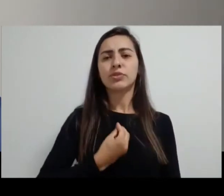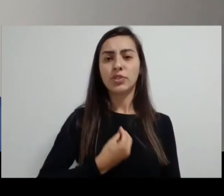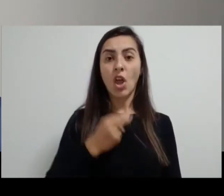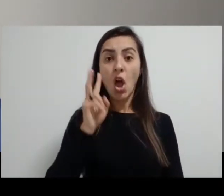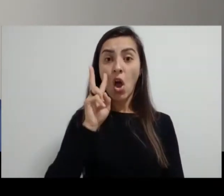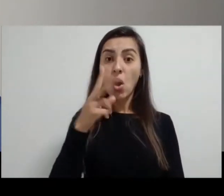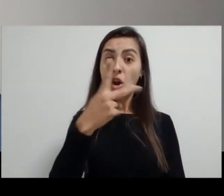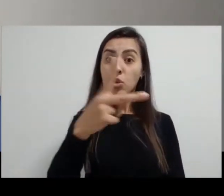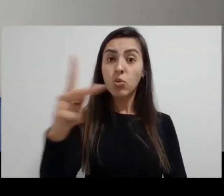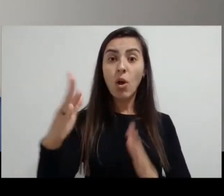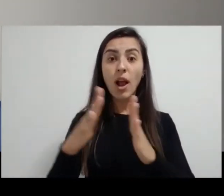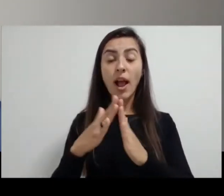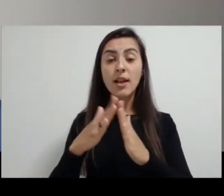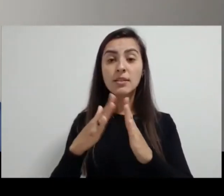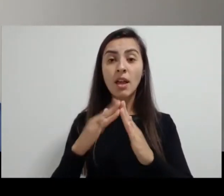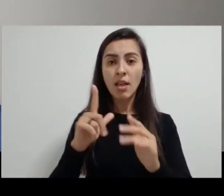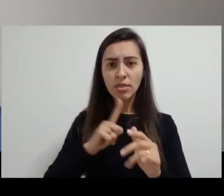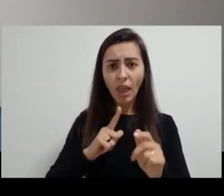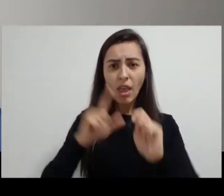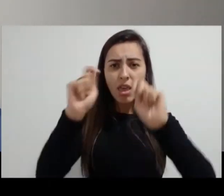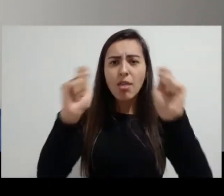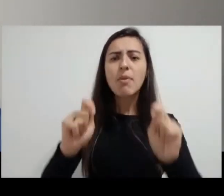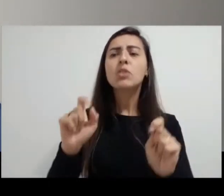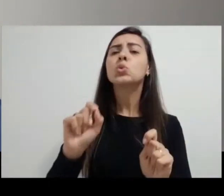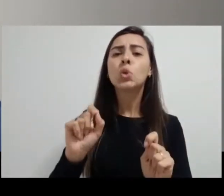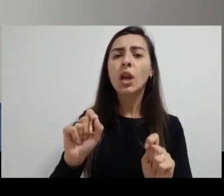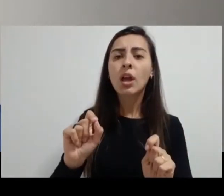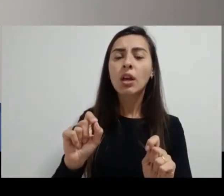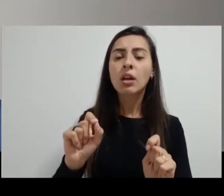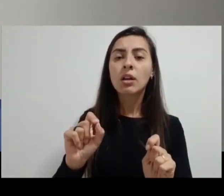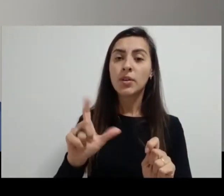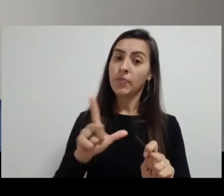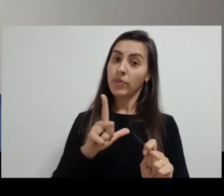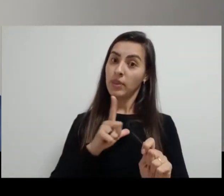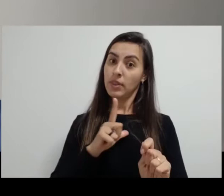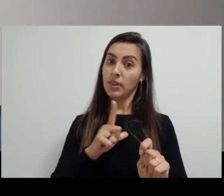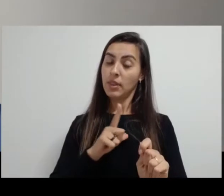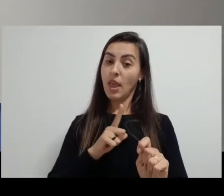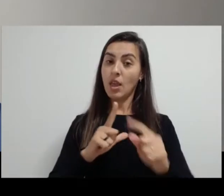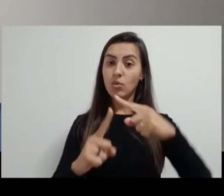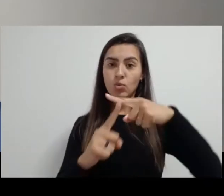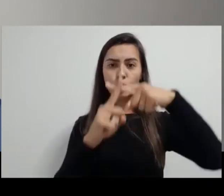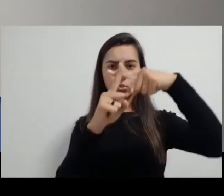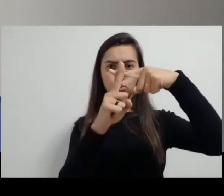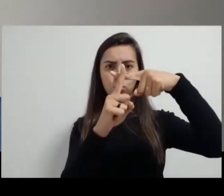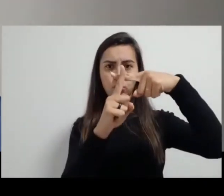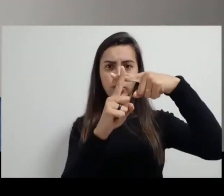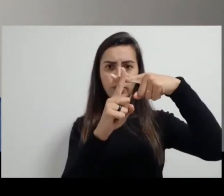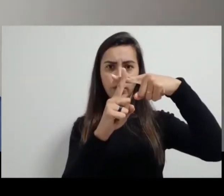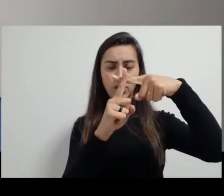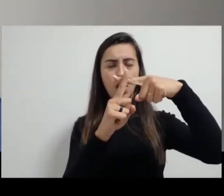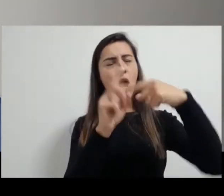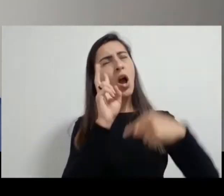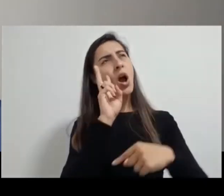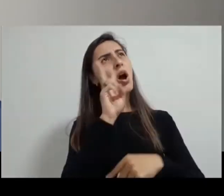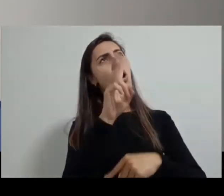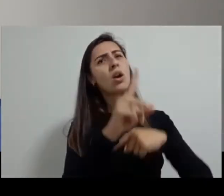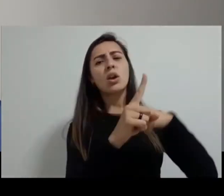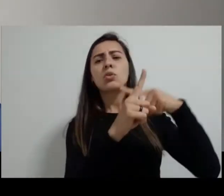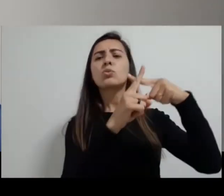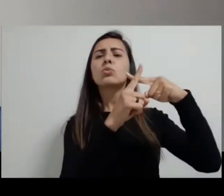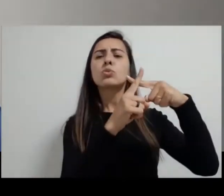olhe para a sua casa. Que imagem você tem aí? De repente você tem um crucifixo. Olhando para o